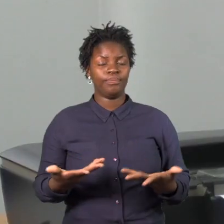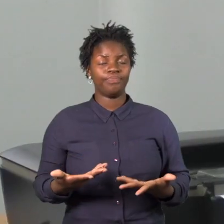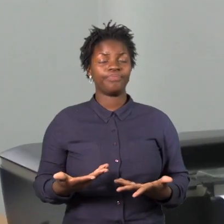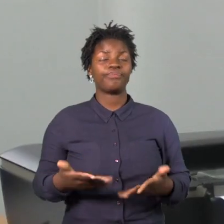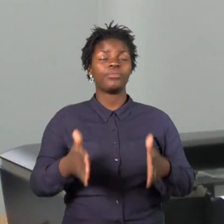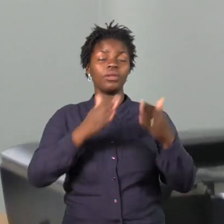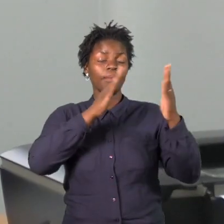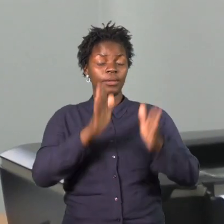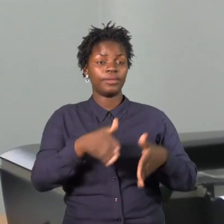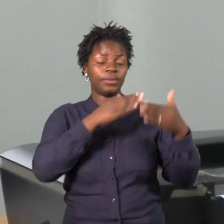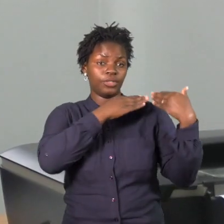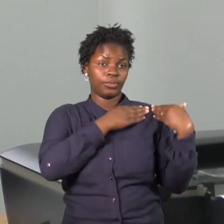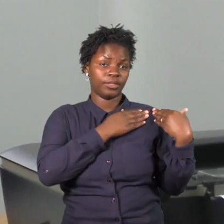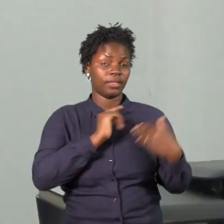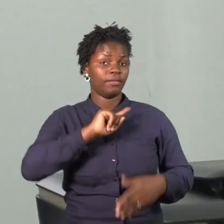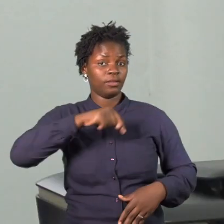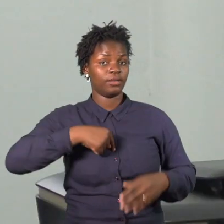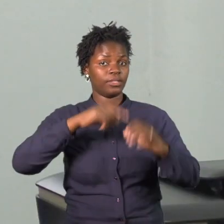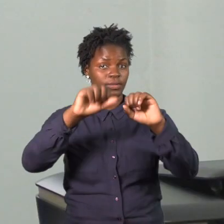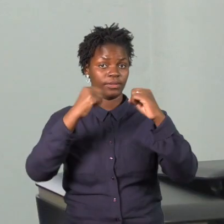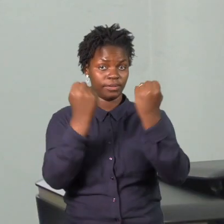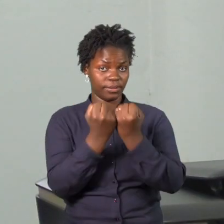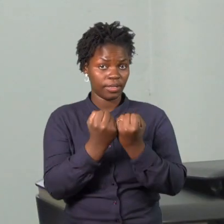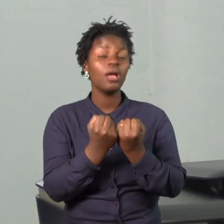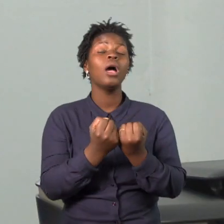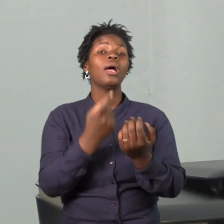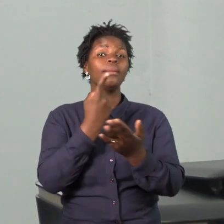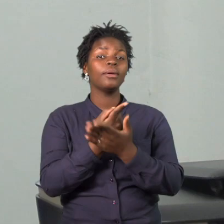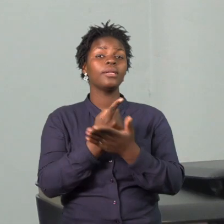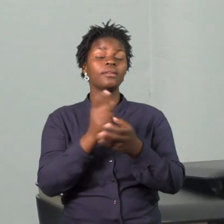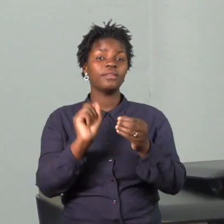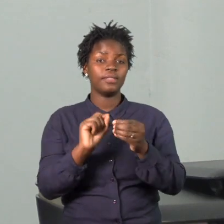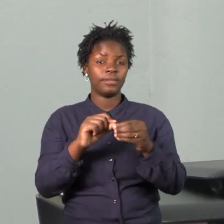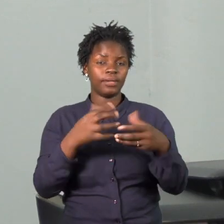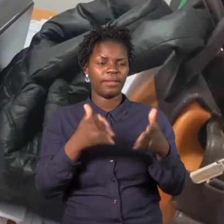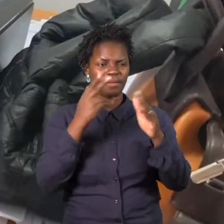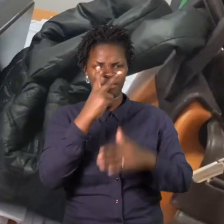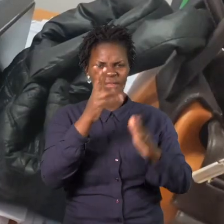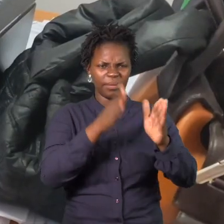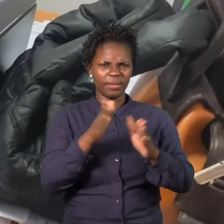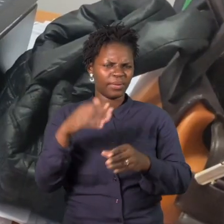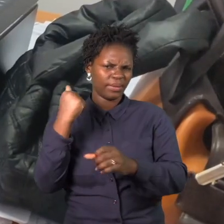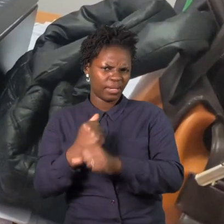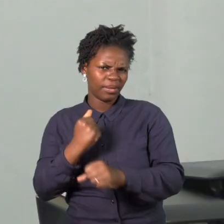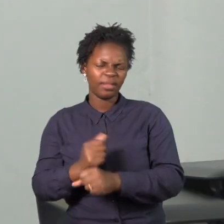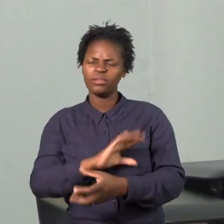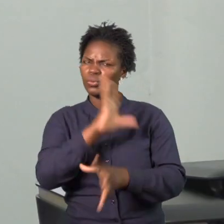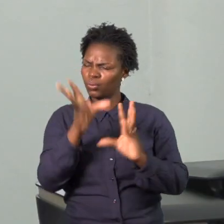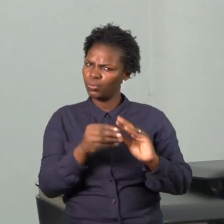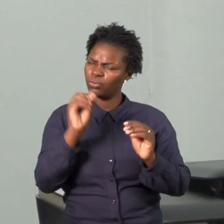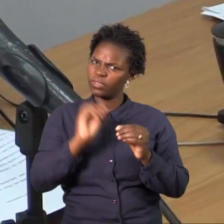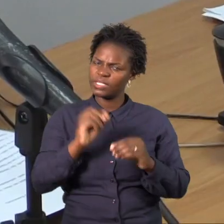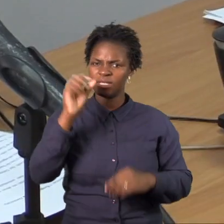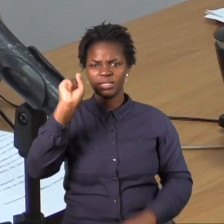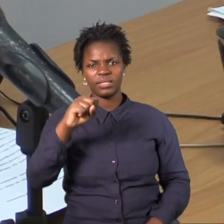fiscalizamos, mas privilegiamos sempre a inspeção educativa, a inspeção pedagógica. É por isso que no nosso plano de